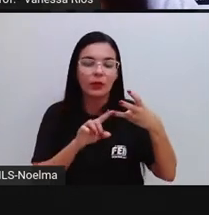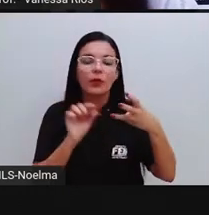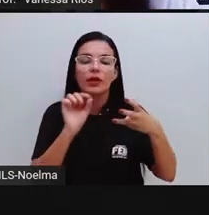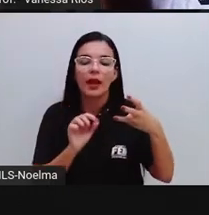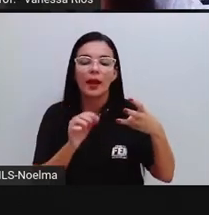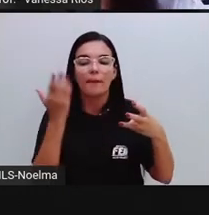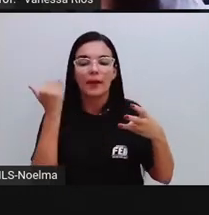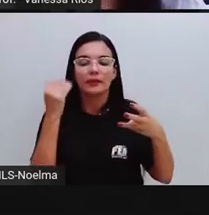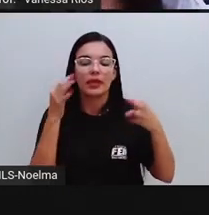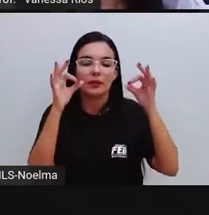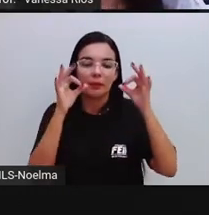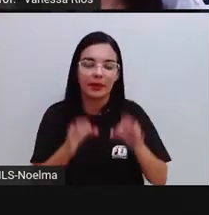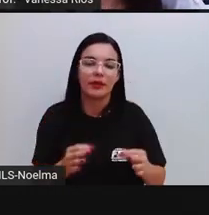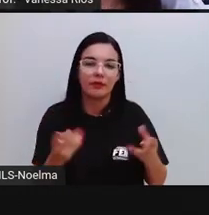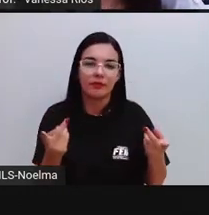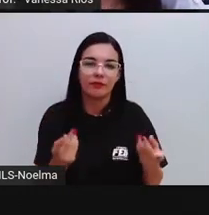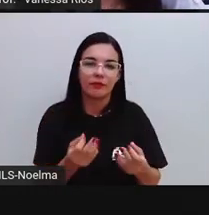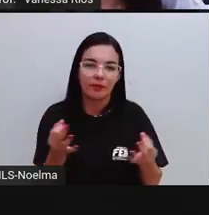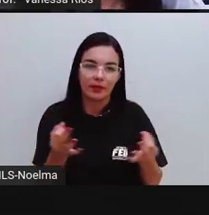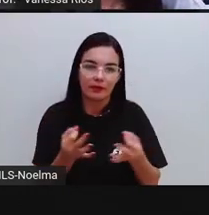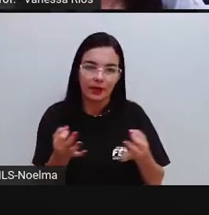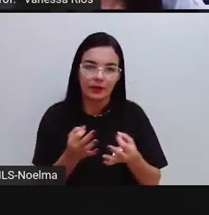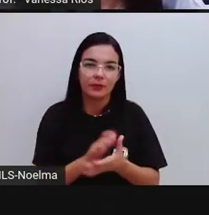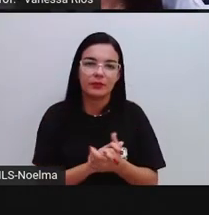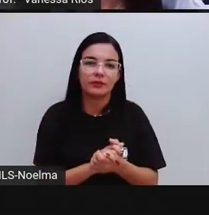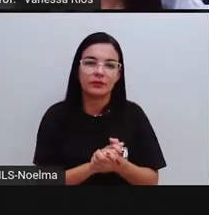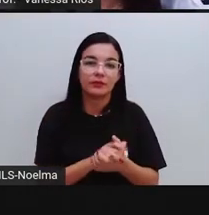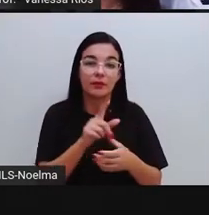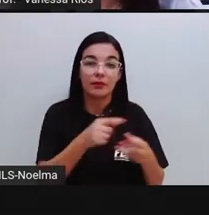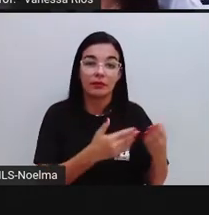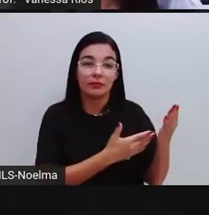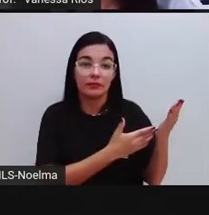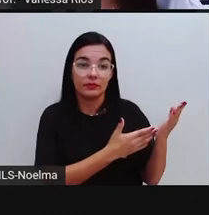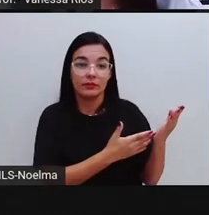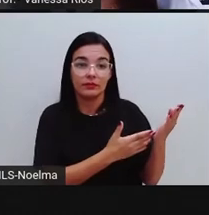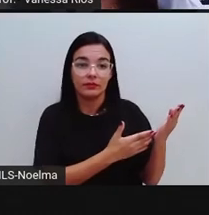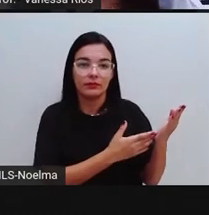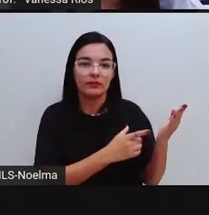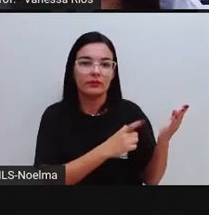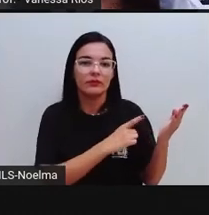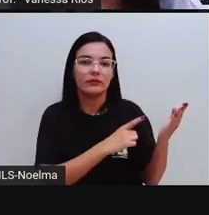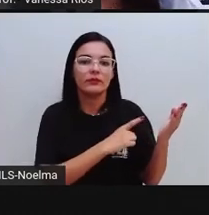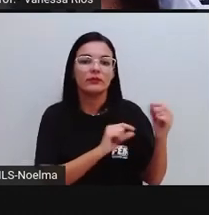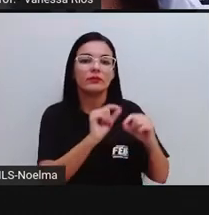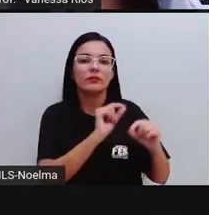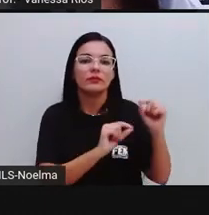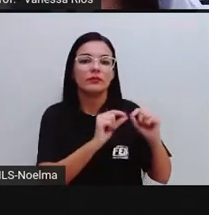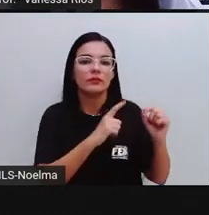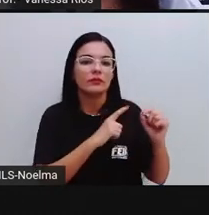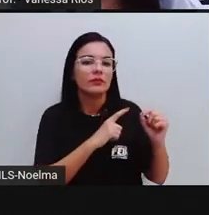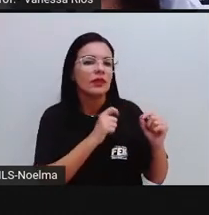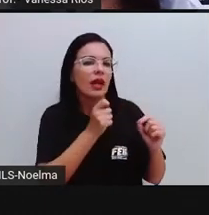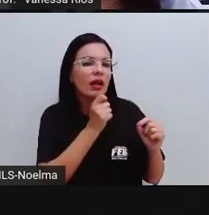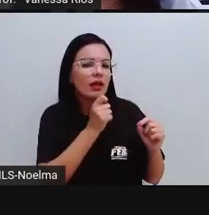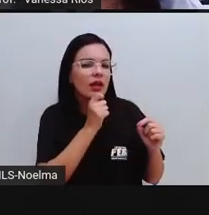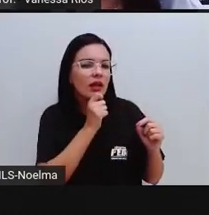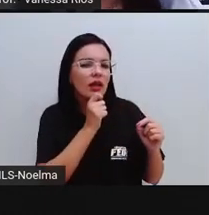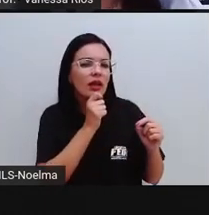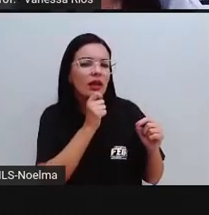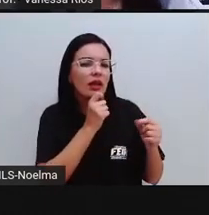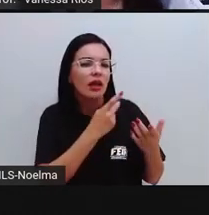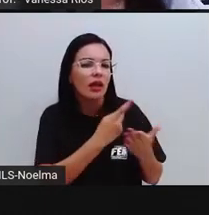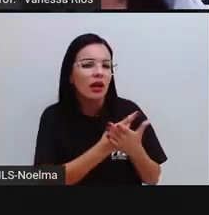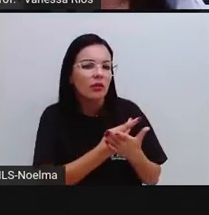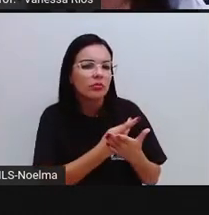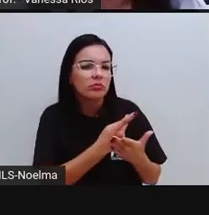pretérito perfeito. No pretérito imperfeito, o verbo expressa uma ação que acontecia